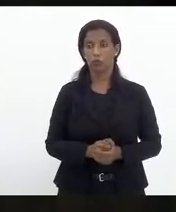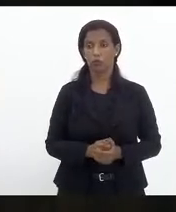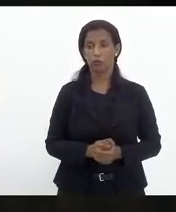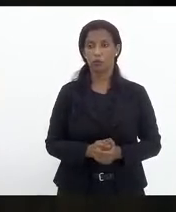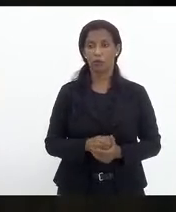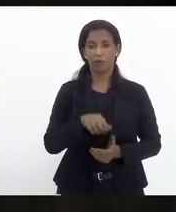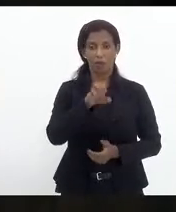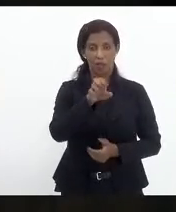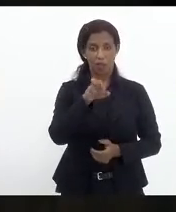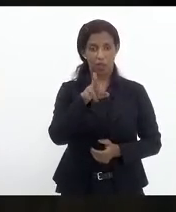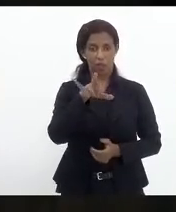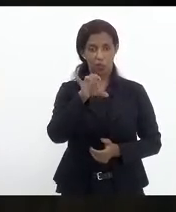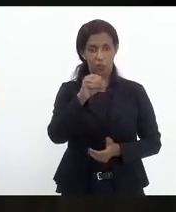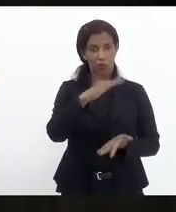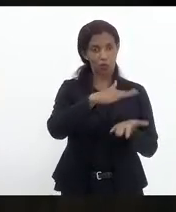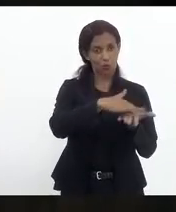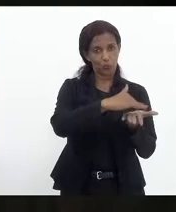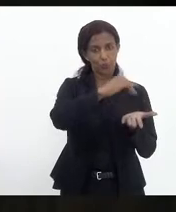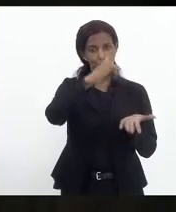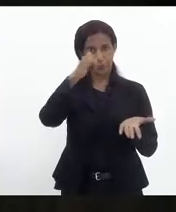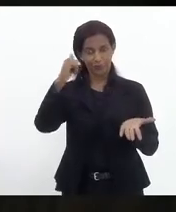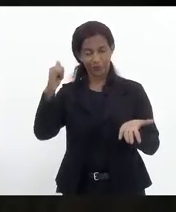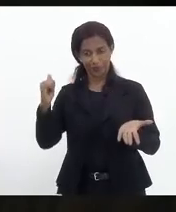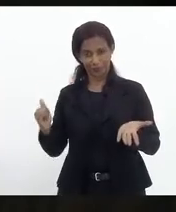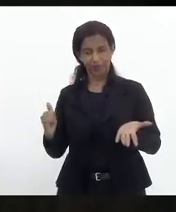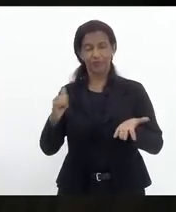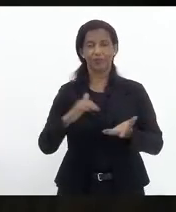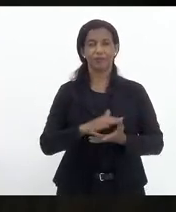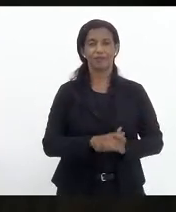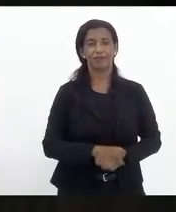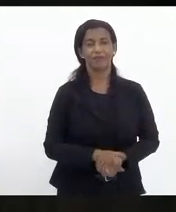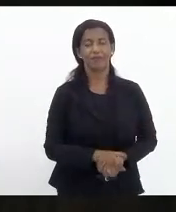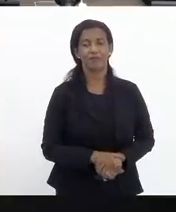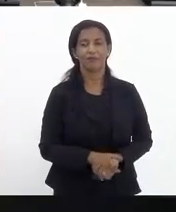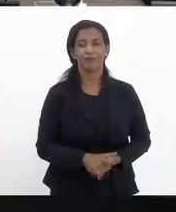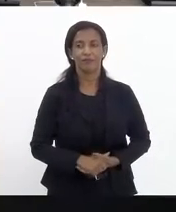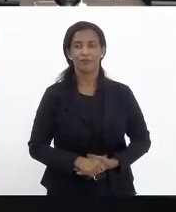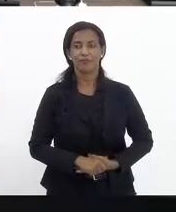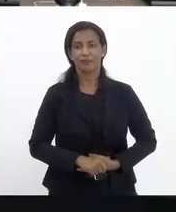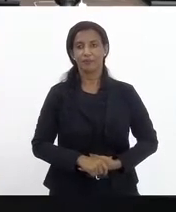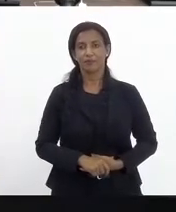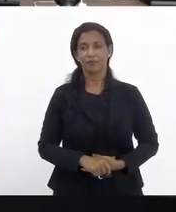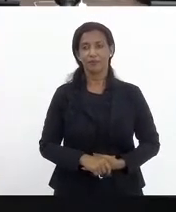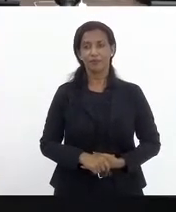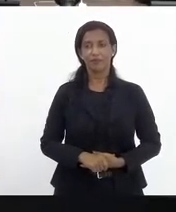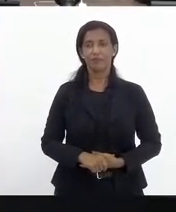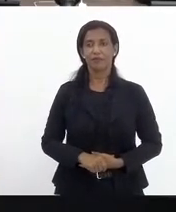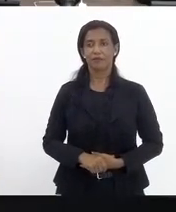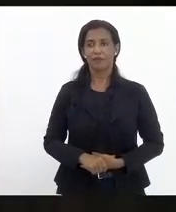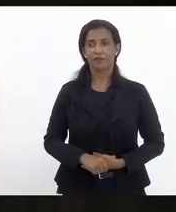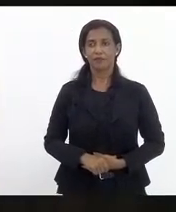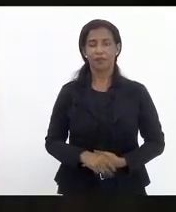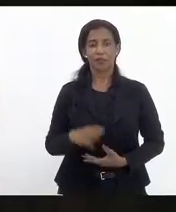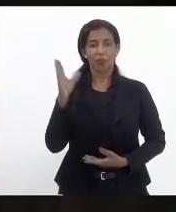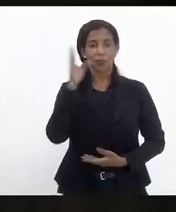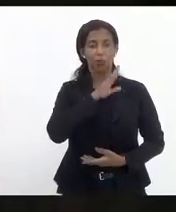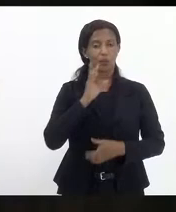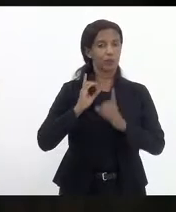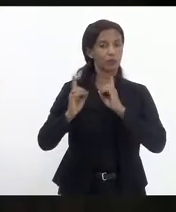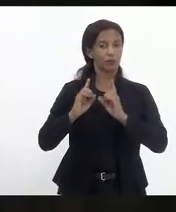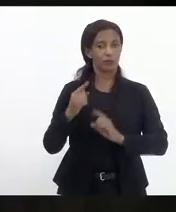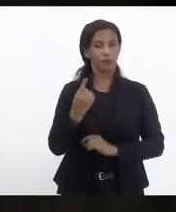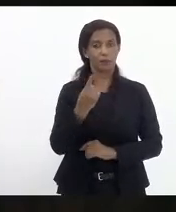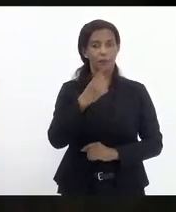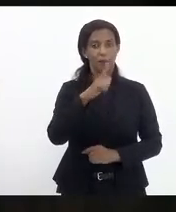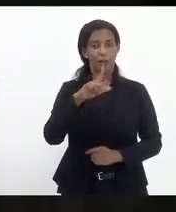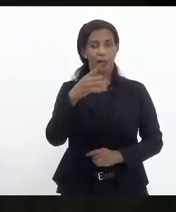deputada Eurico Júnior está tirada de pauta para fazer uma discussão mais ampla. Em regime de urgência e discussão única